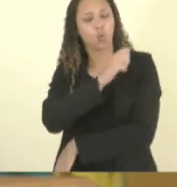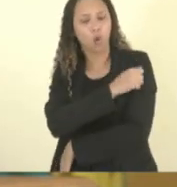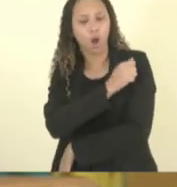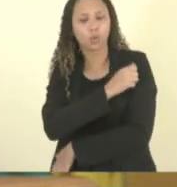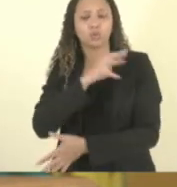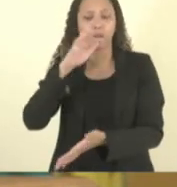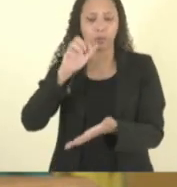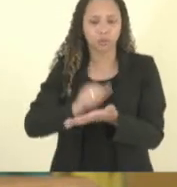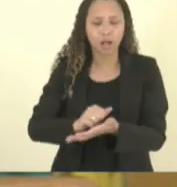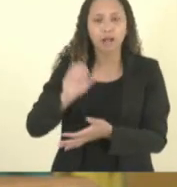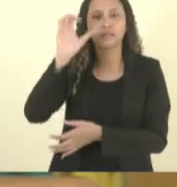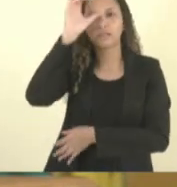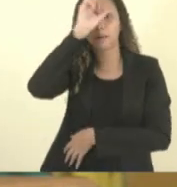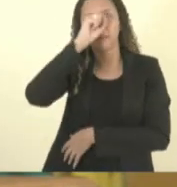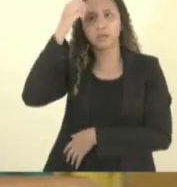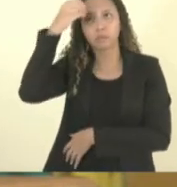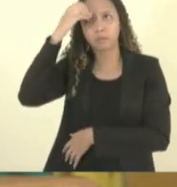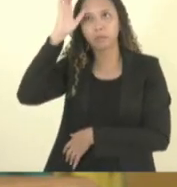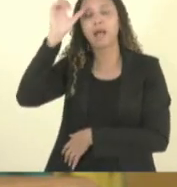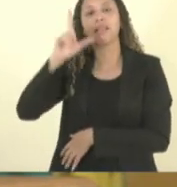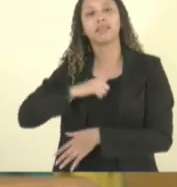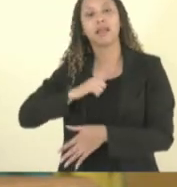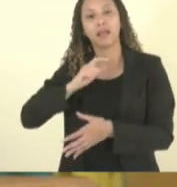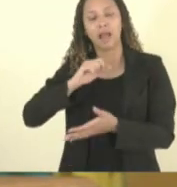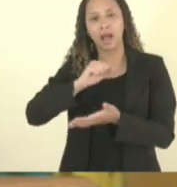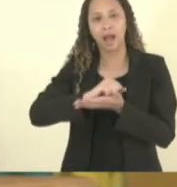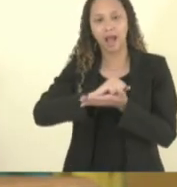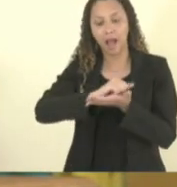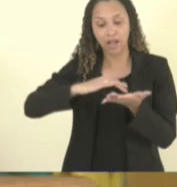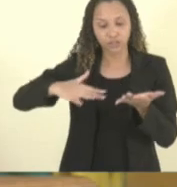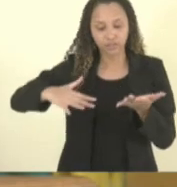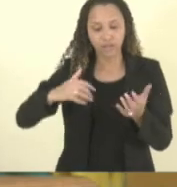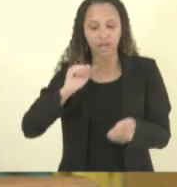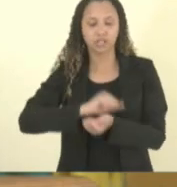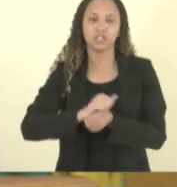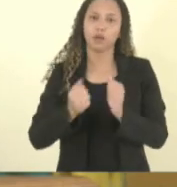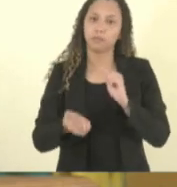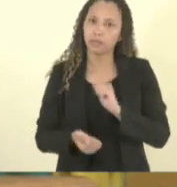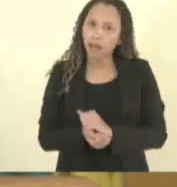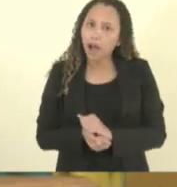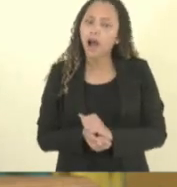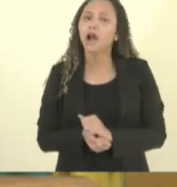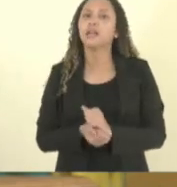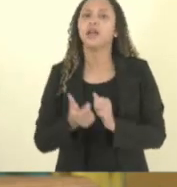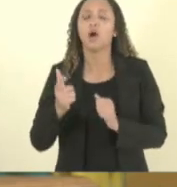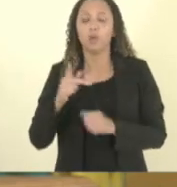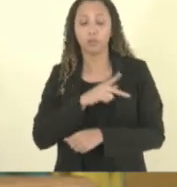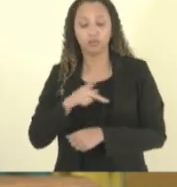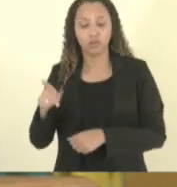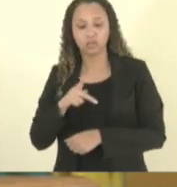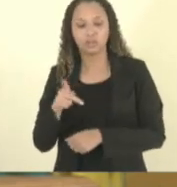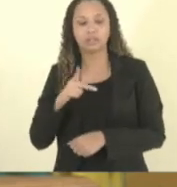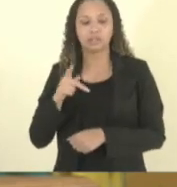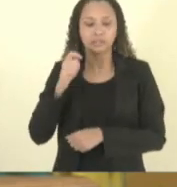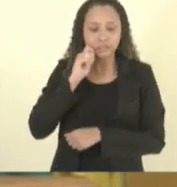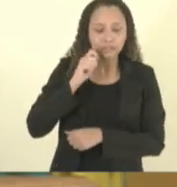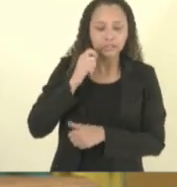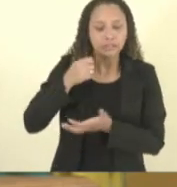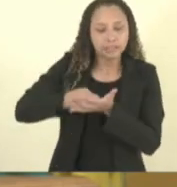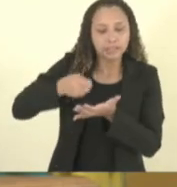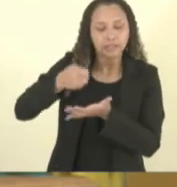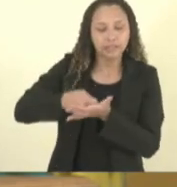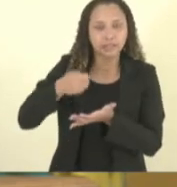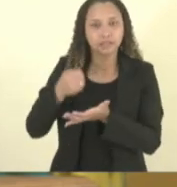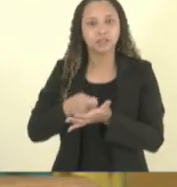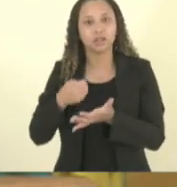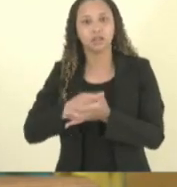aprendendo está tendo as suas atividades adaptadas os professores estão fazendo esse movimento o diretor